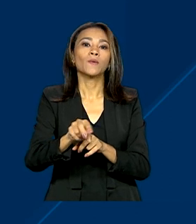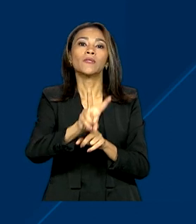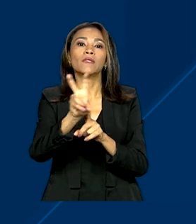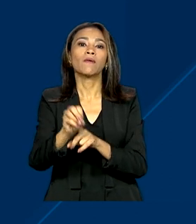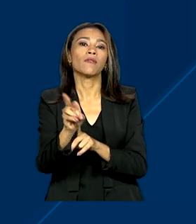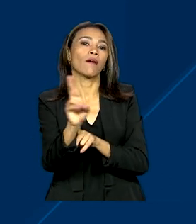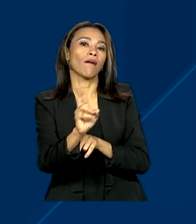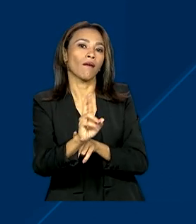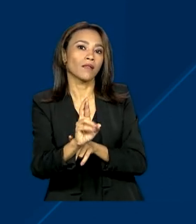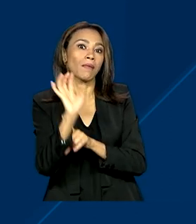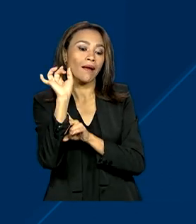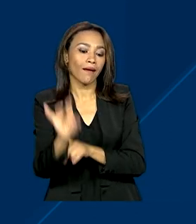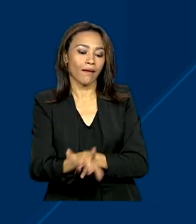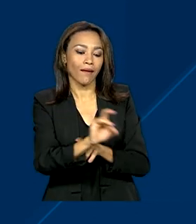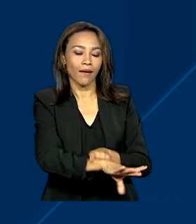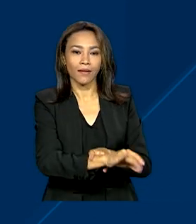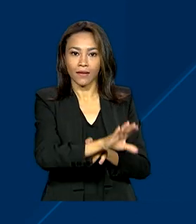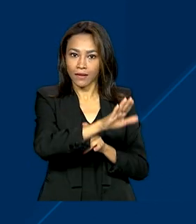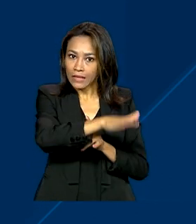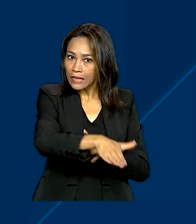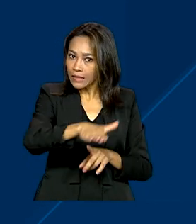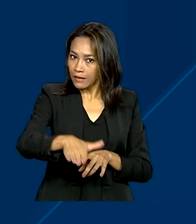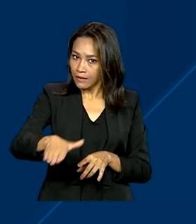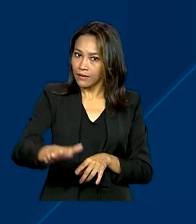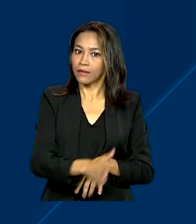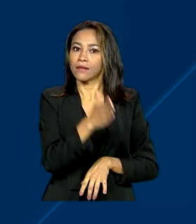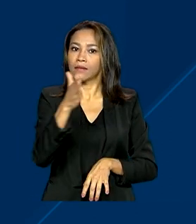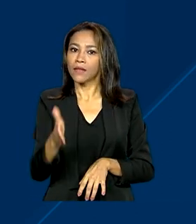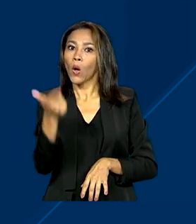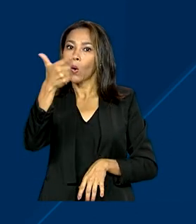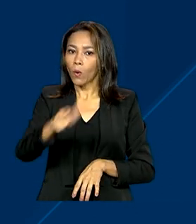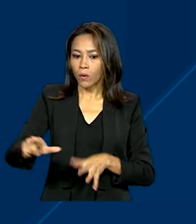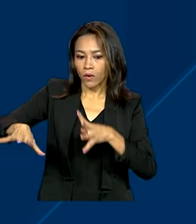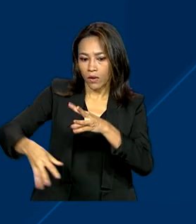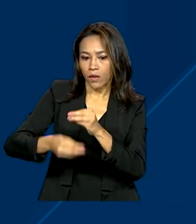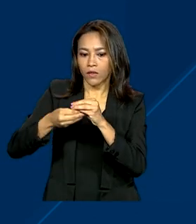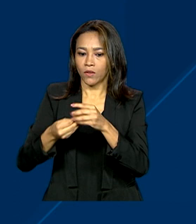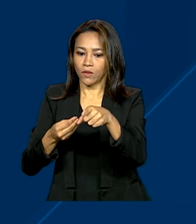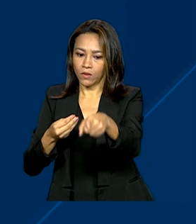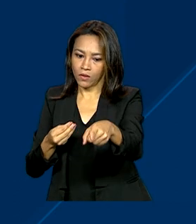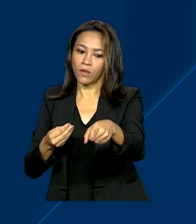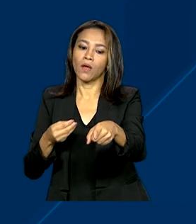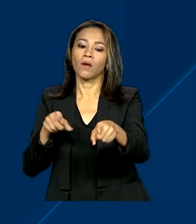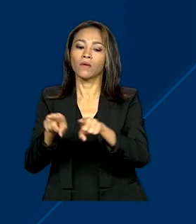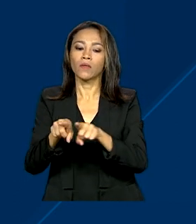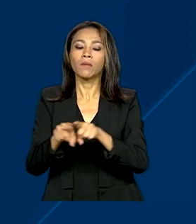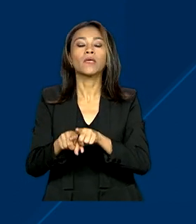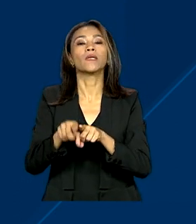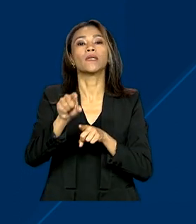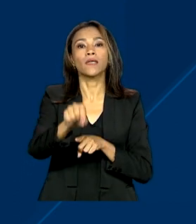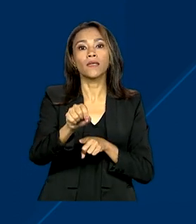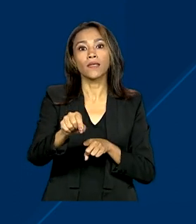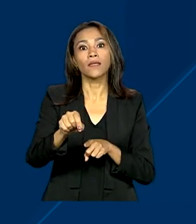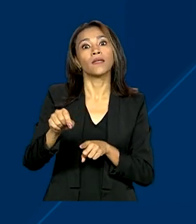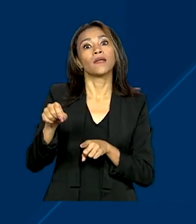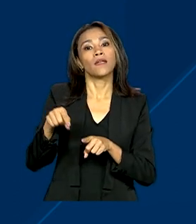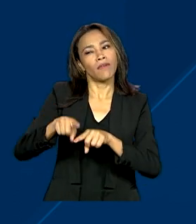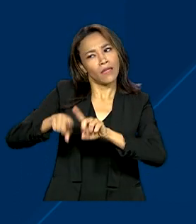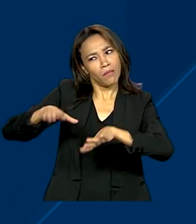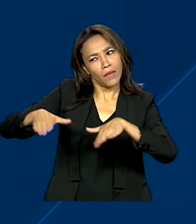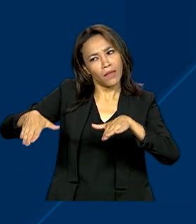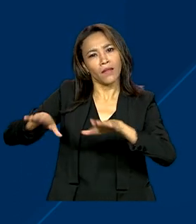reais para cada criança. Um outro adicional, chamado benefício variável familiar,